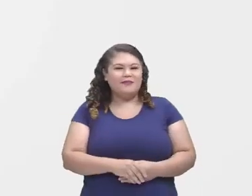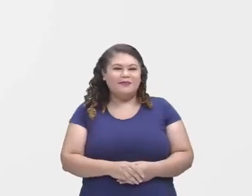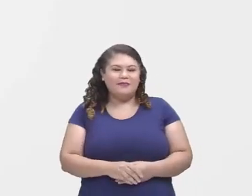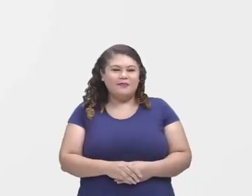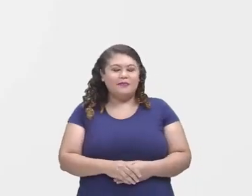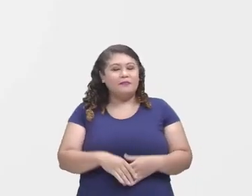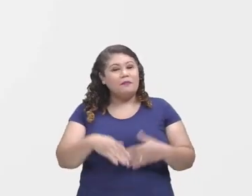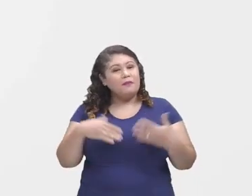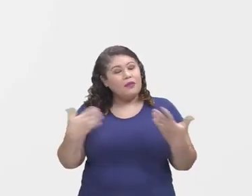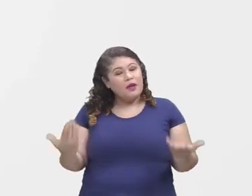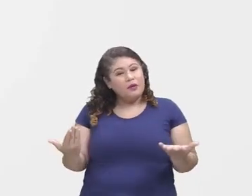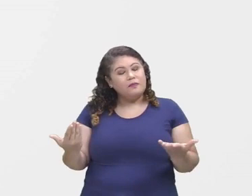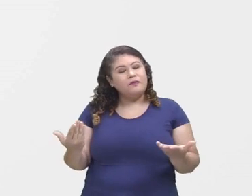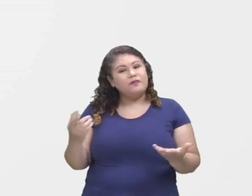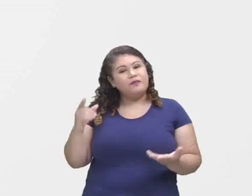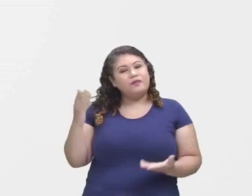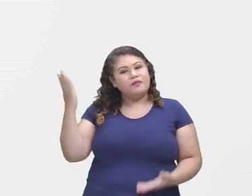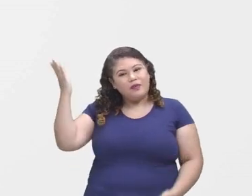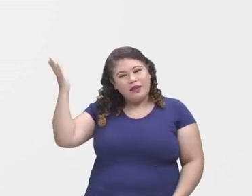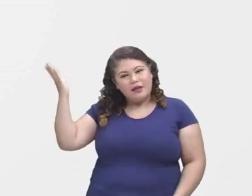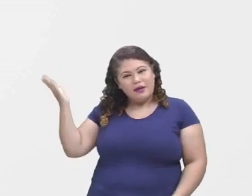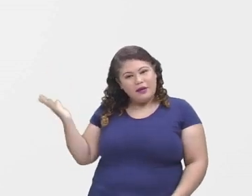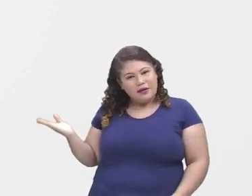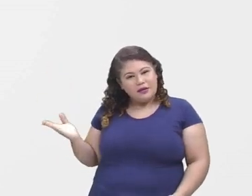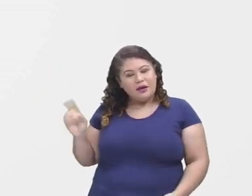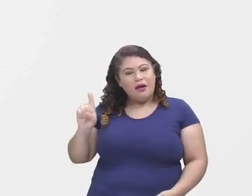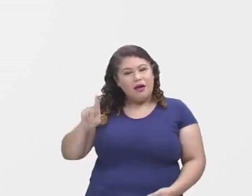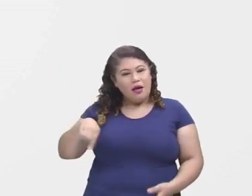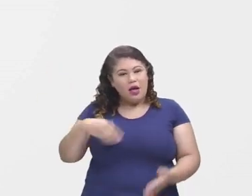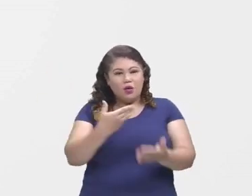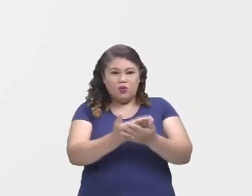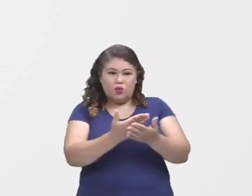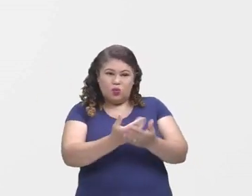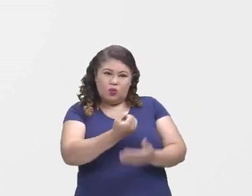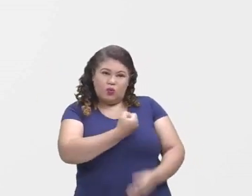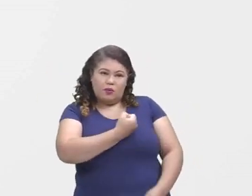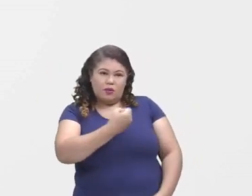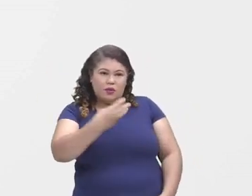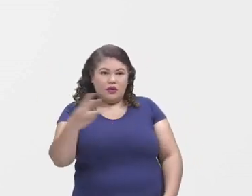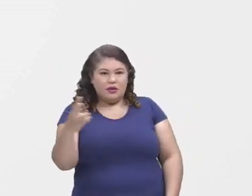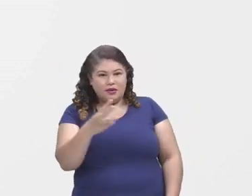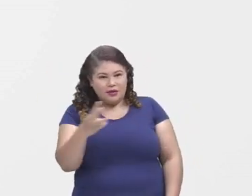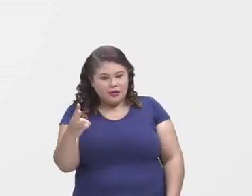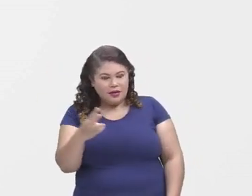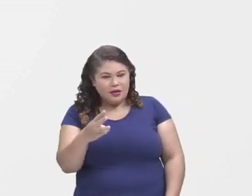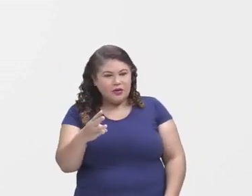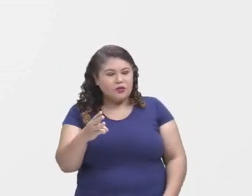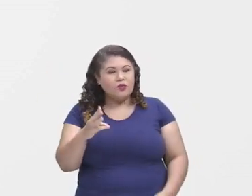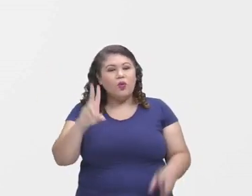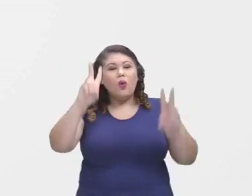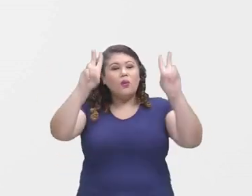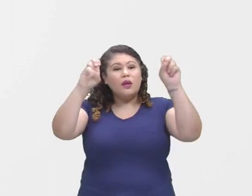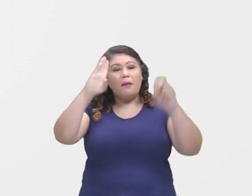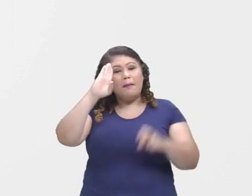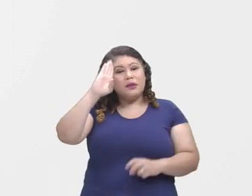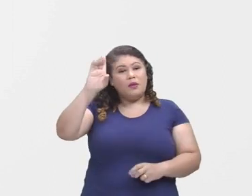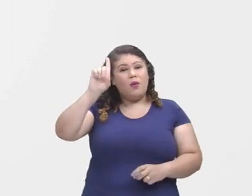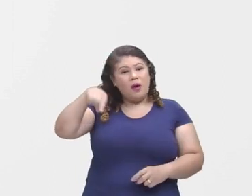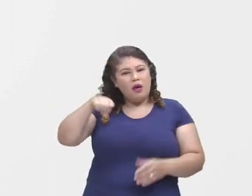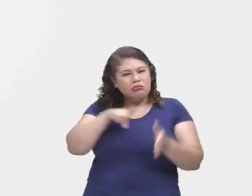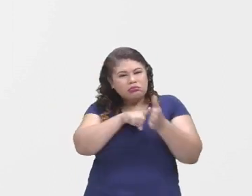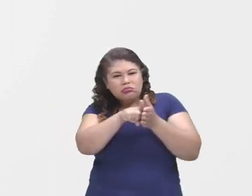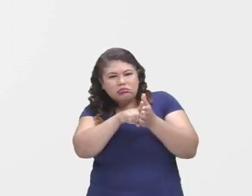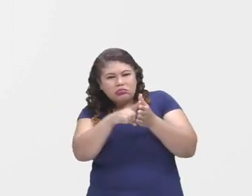Crianças, essa é a nossa aula 33. Qual é o nosso eixo? Análise linguística,